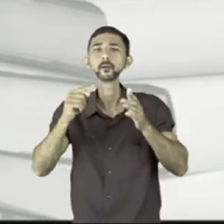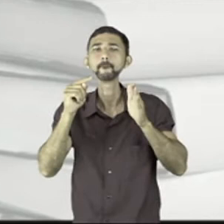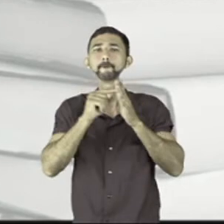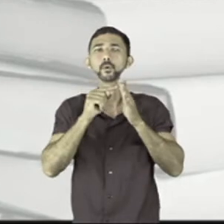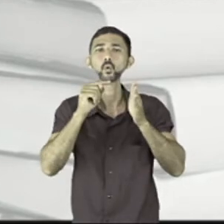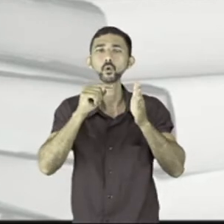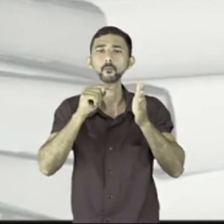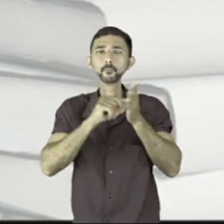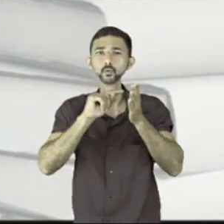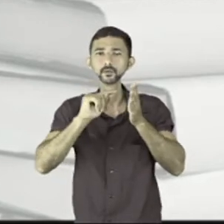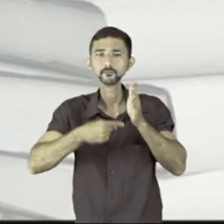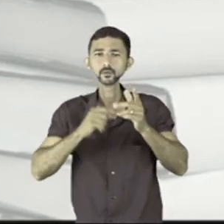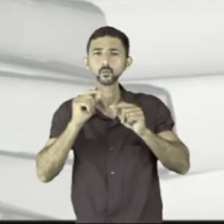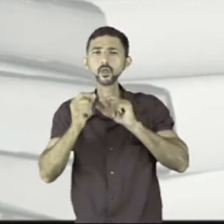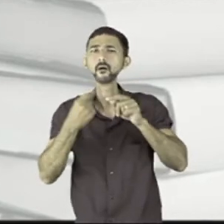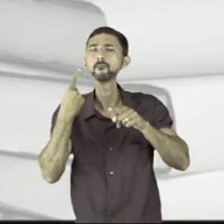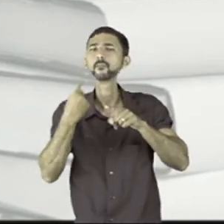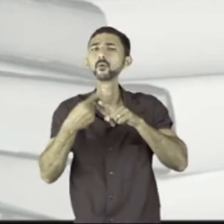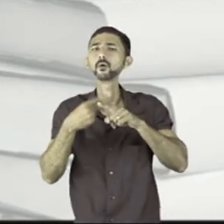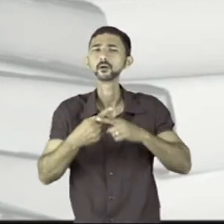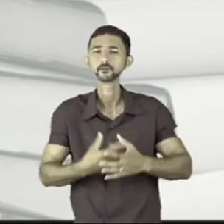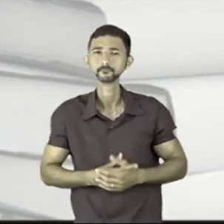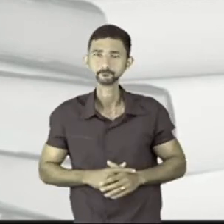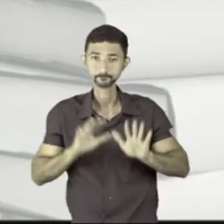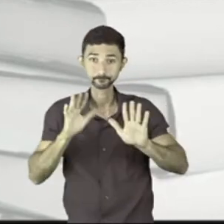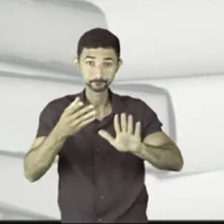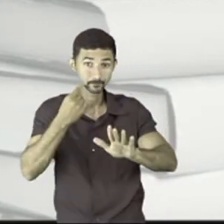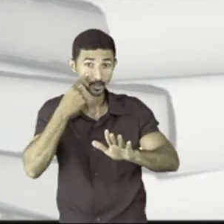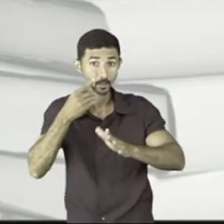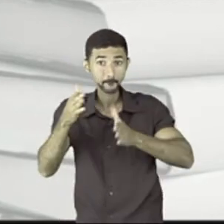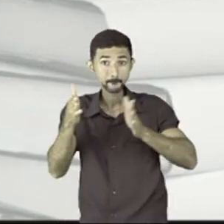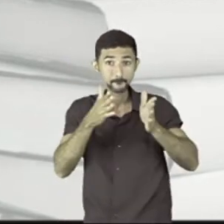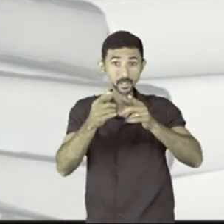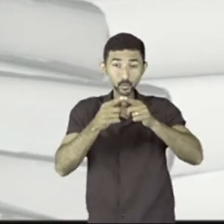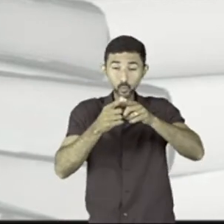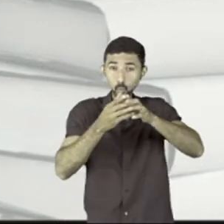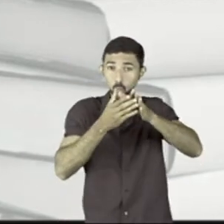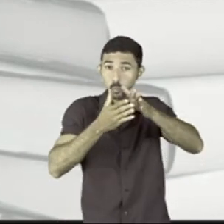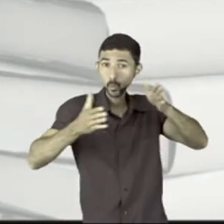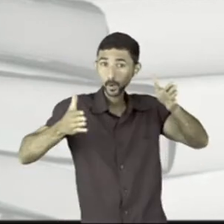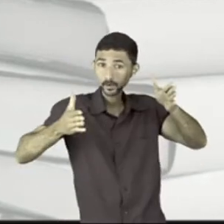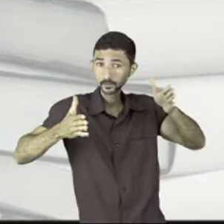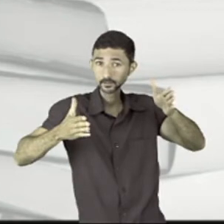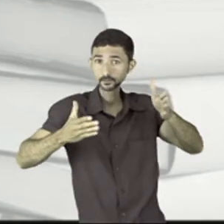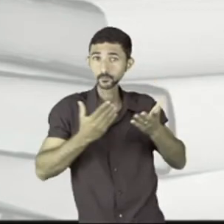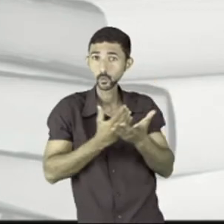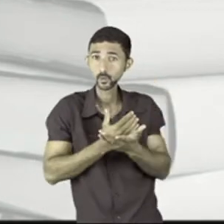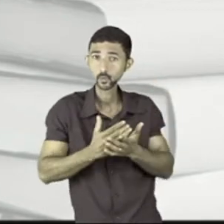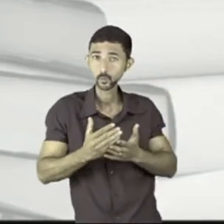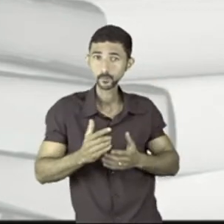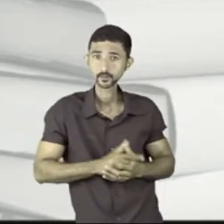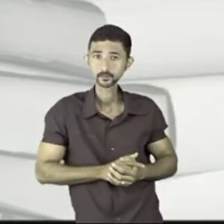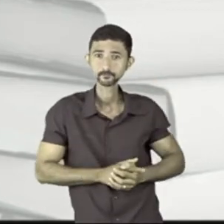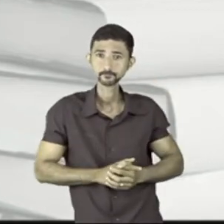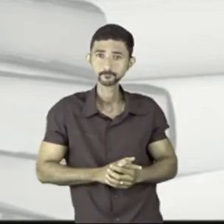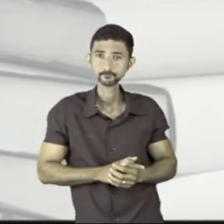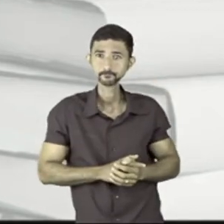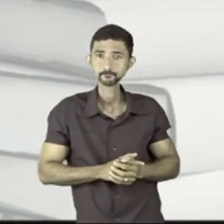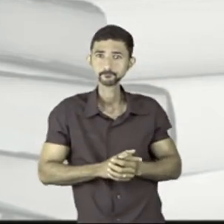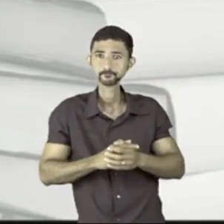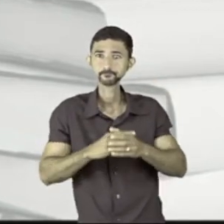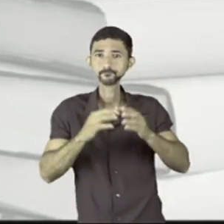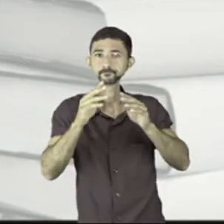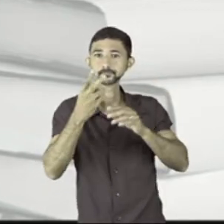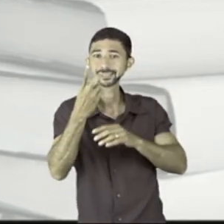ponto e vírgula, professora? Quando você tem um período muito grande, olha como ele começa aqui. Ele tem